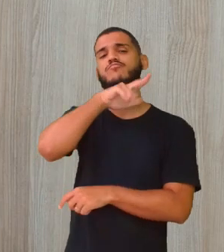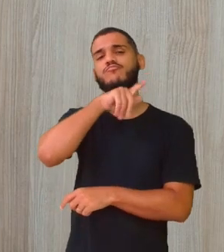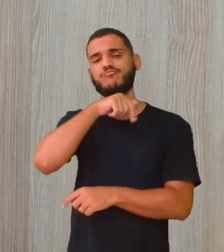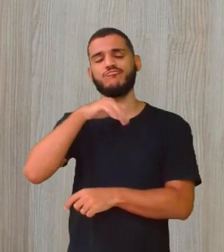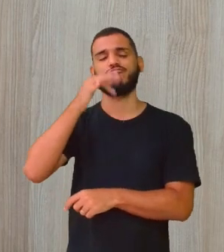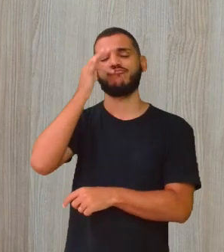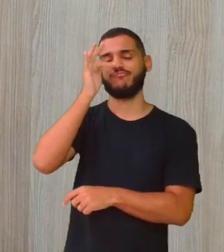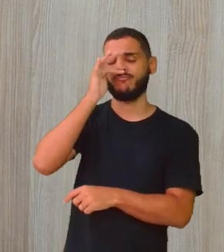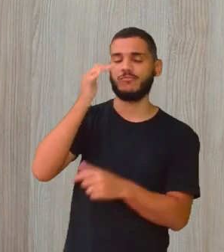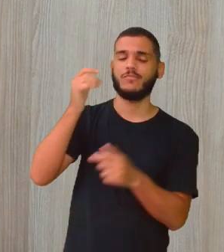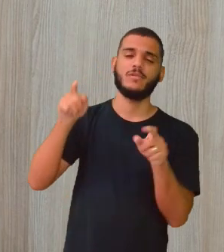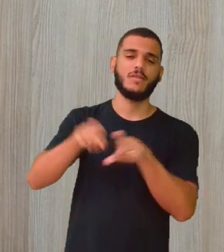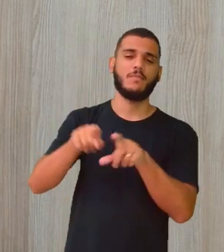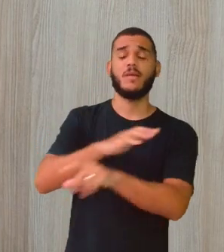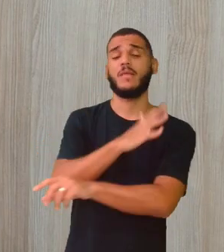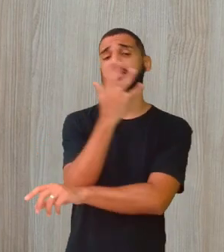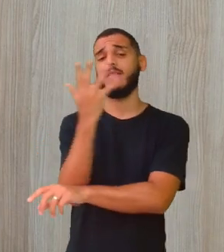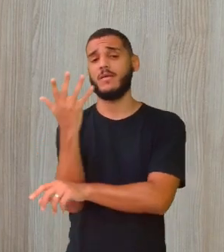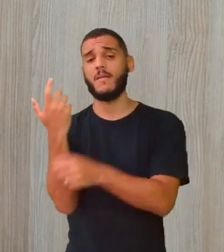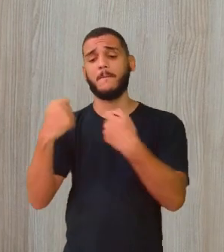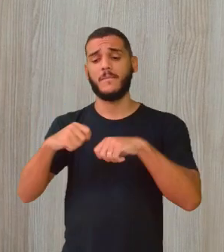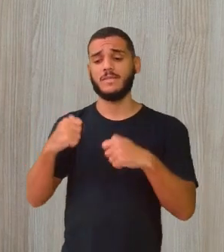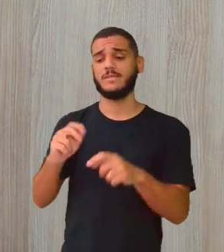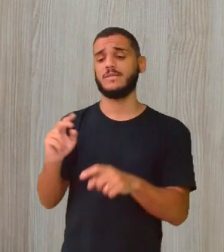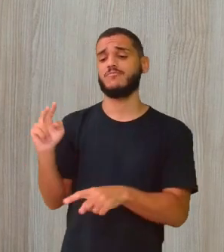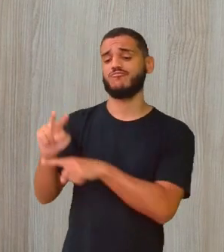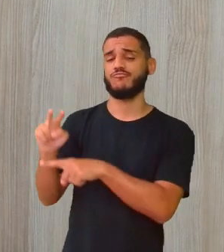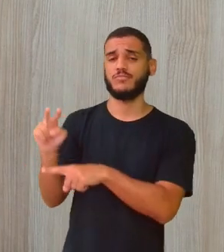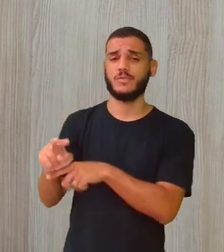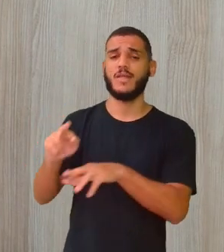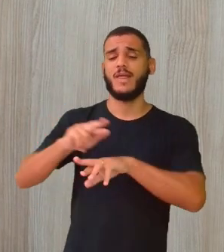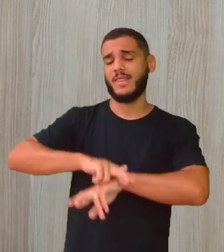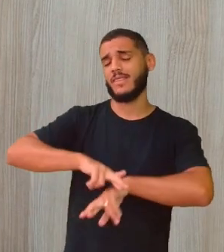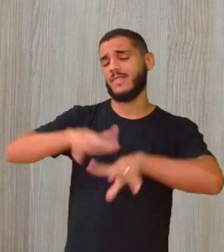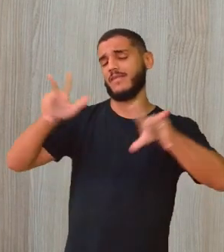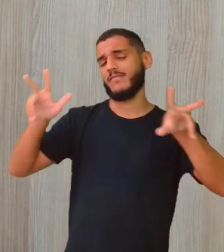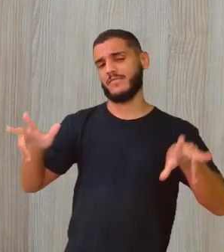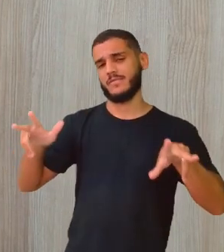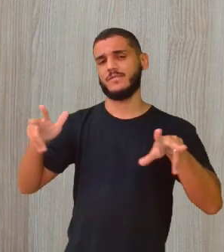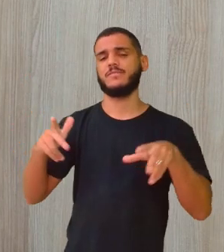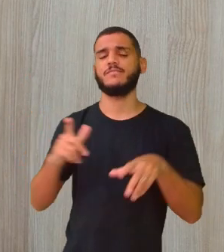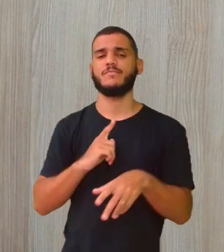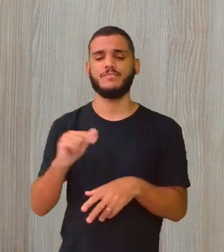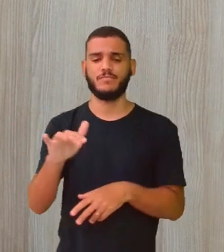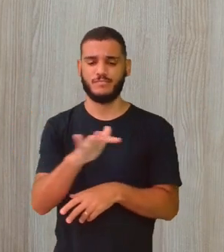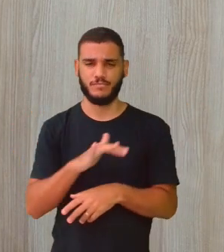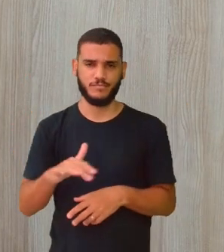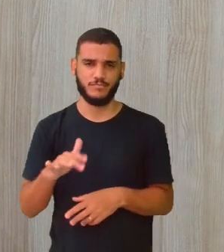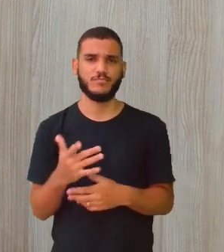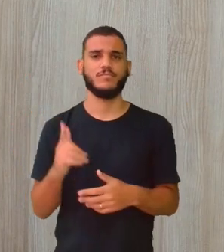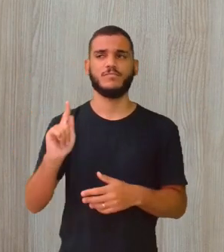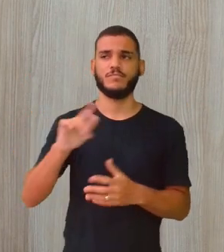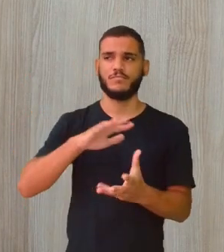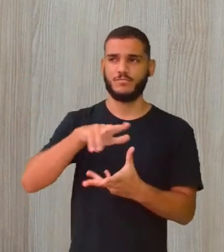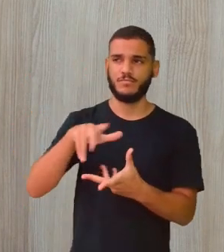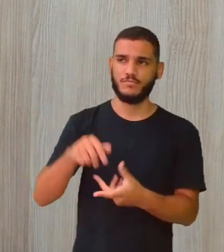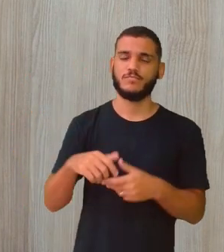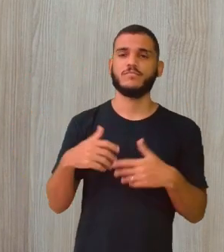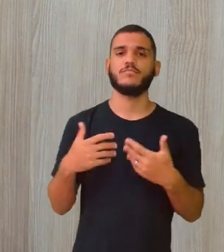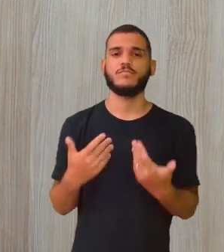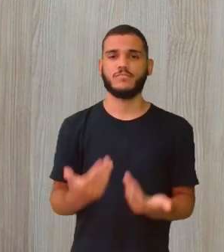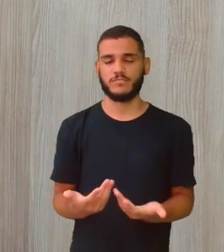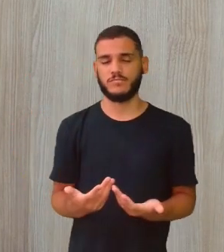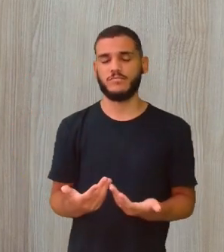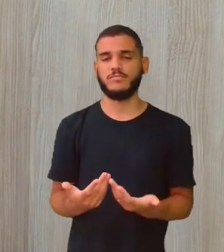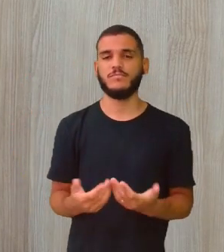gente tem que, de fato, frisar essa questão das diversidades que existem, né? Nesse espaço geográfico. E